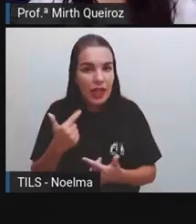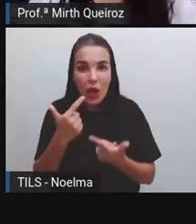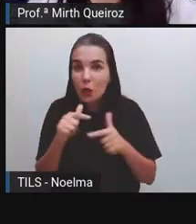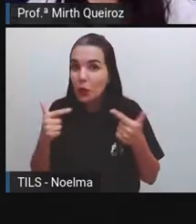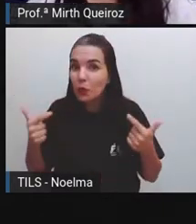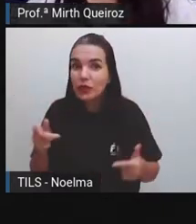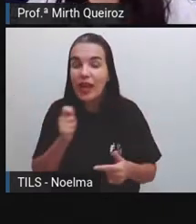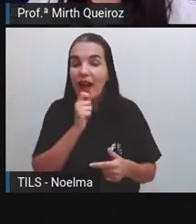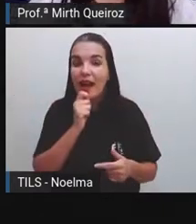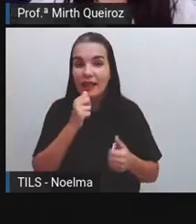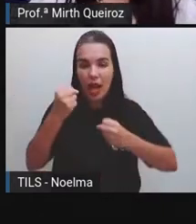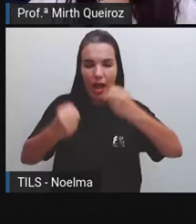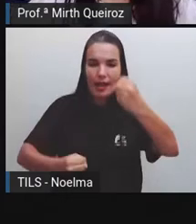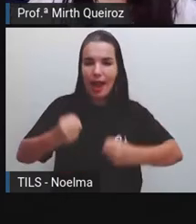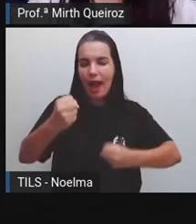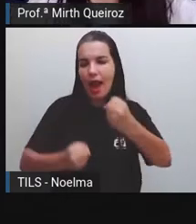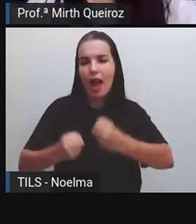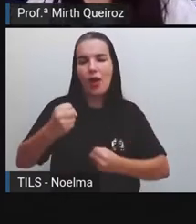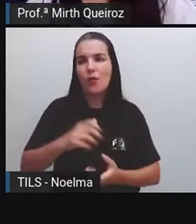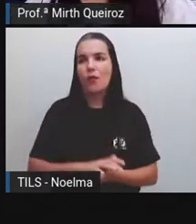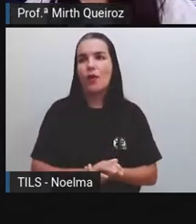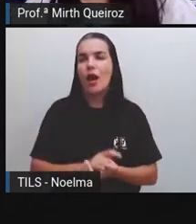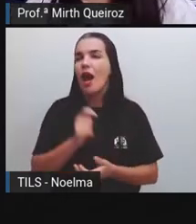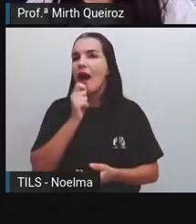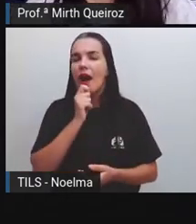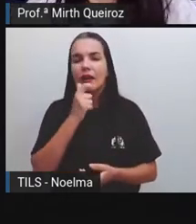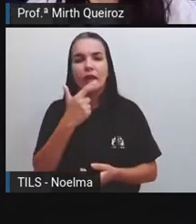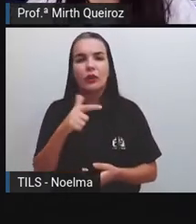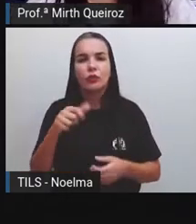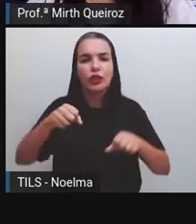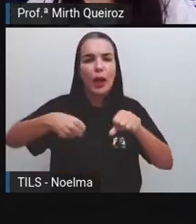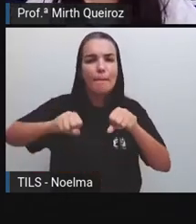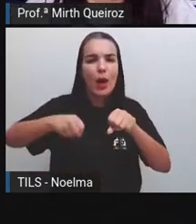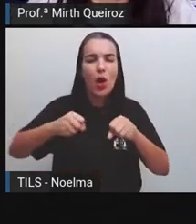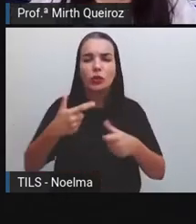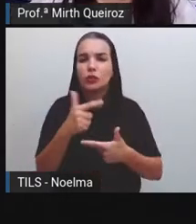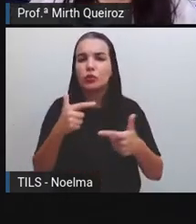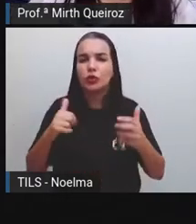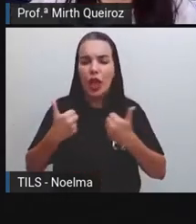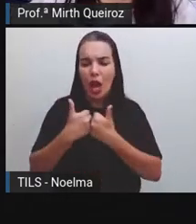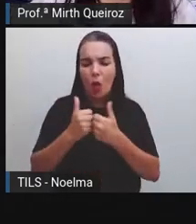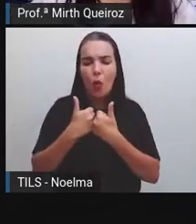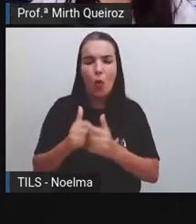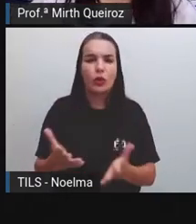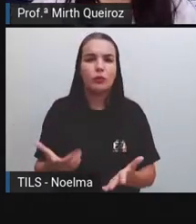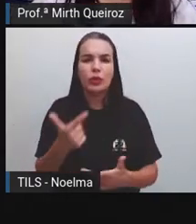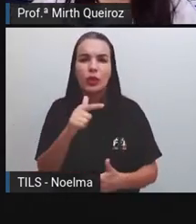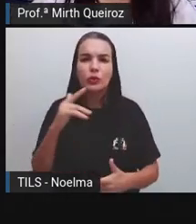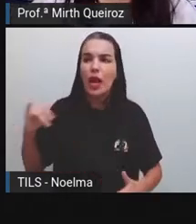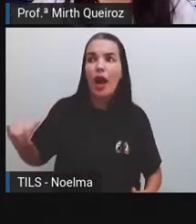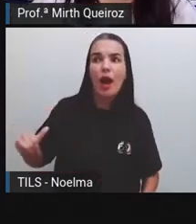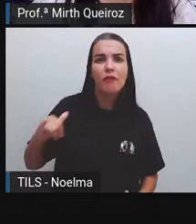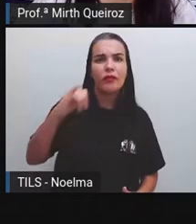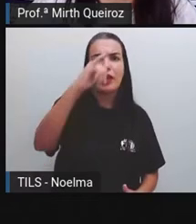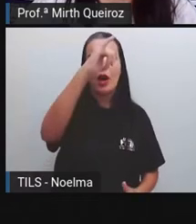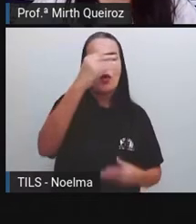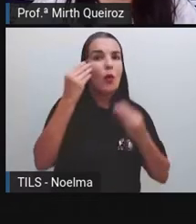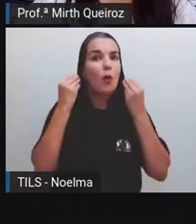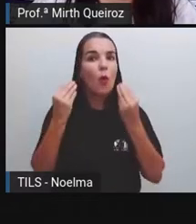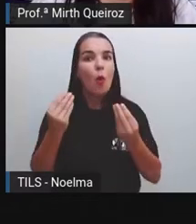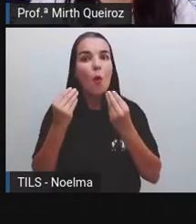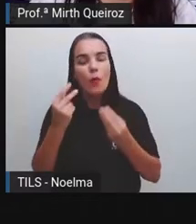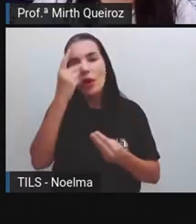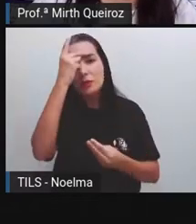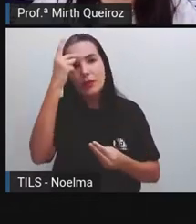se tinha ainda o carro, quando não se tinha uma moto, um ônibus, o avião, como é que as pessoas se transportavam para